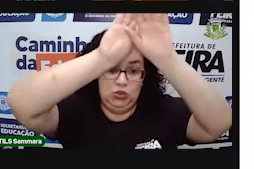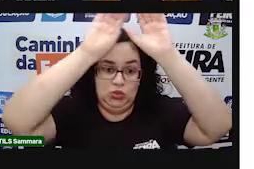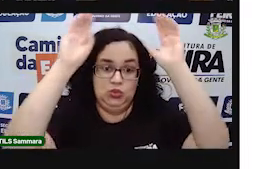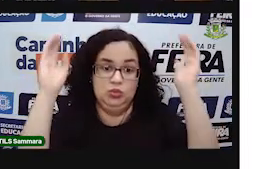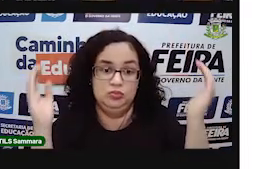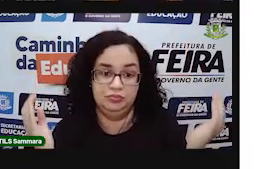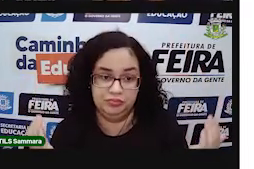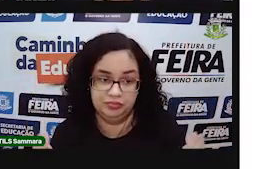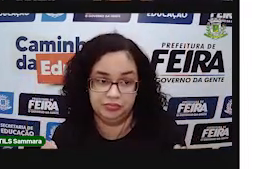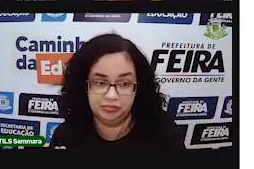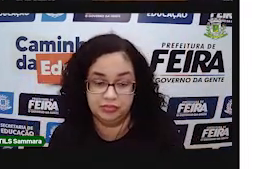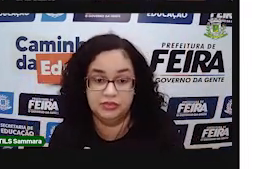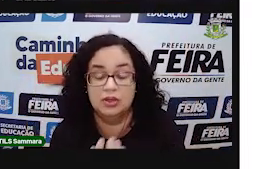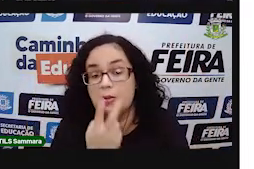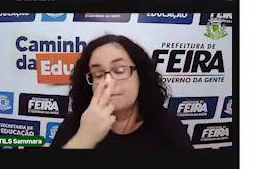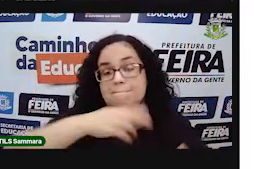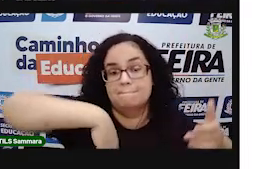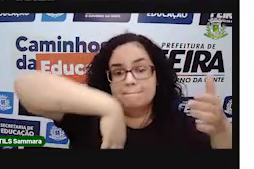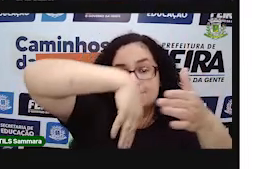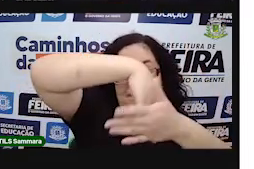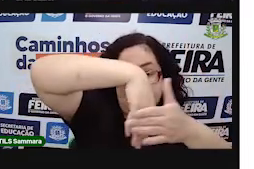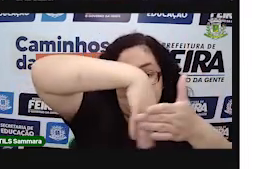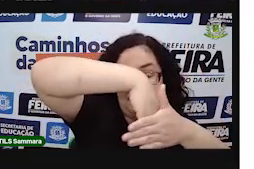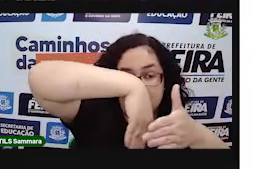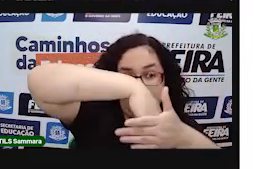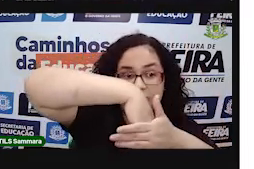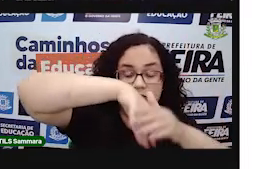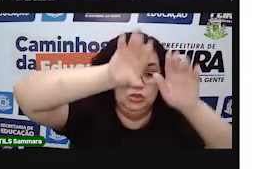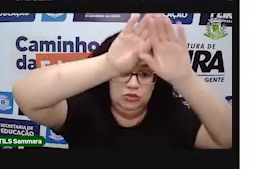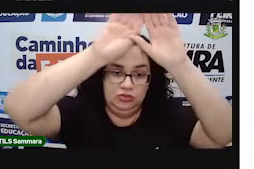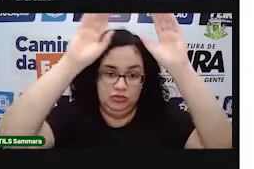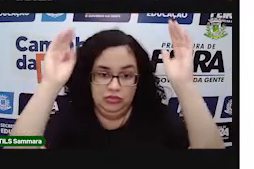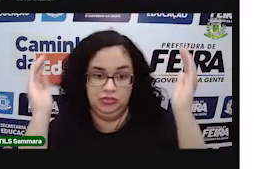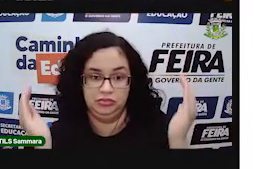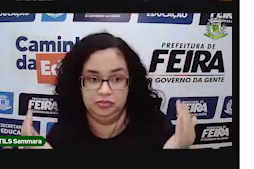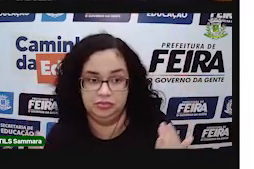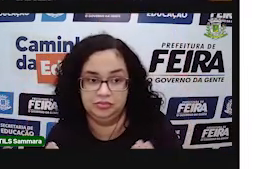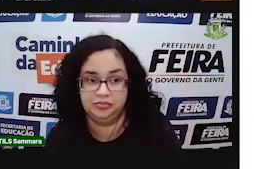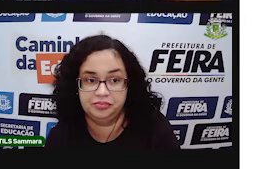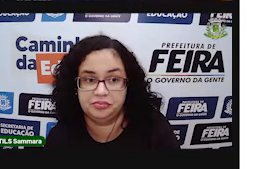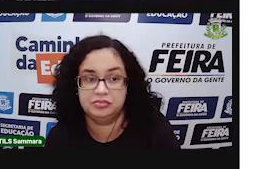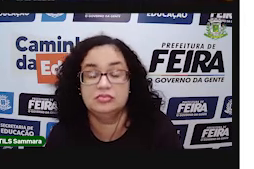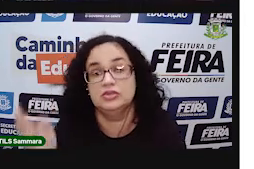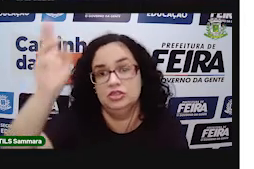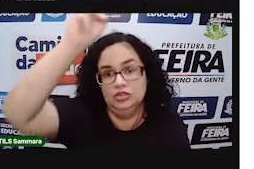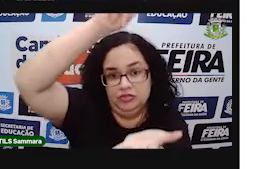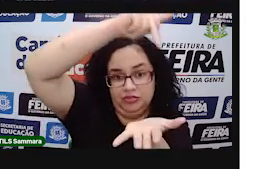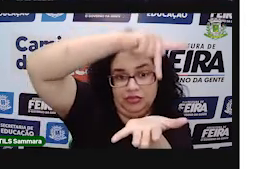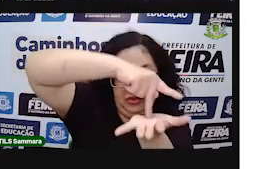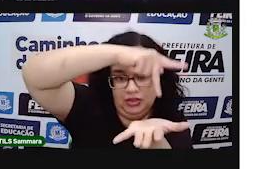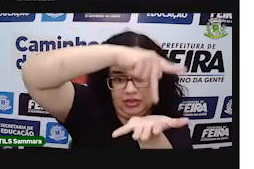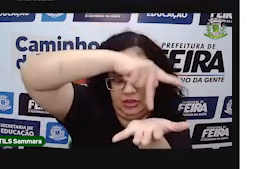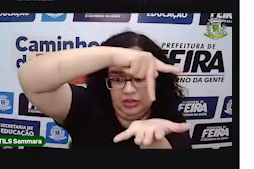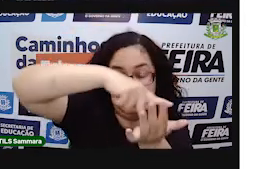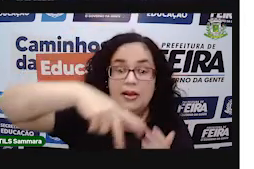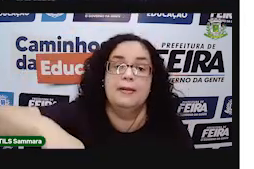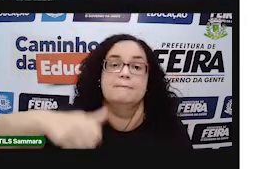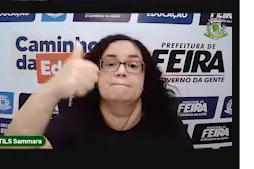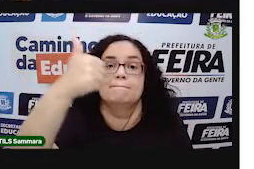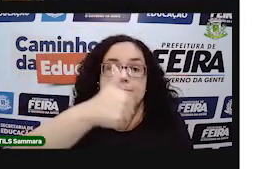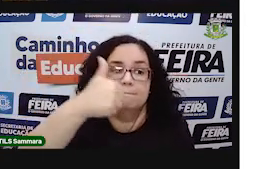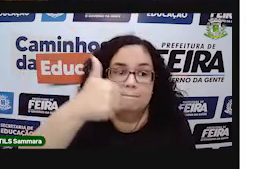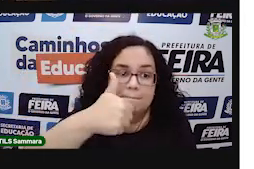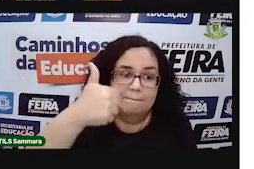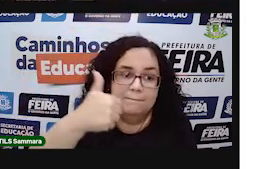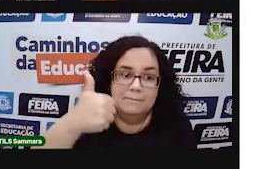esfera, ó, a bola de futebol, que é um corpo redondo. Então, verdadeiro, para essa primeira